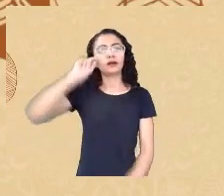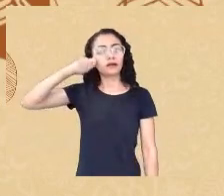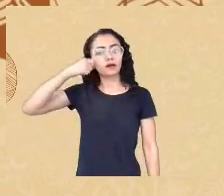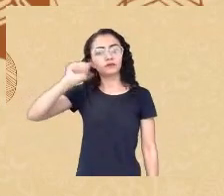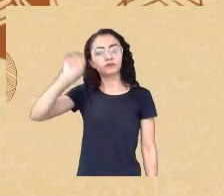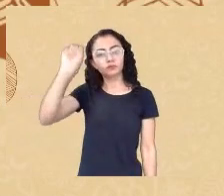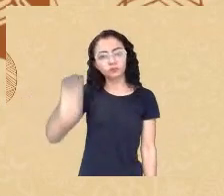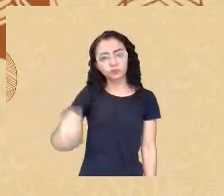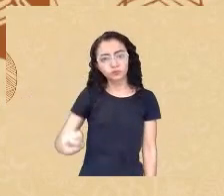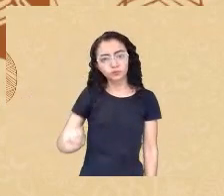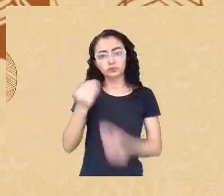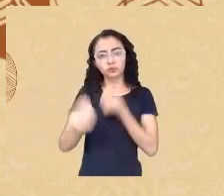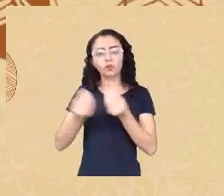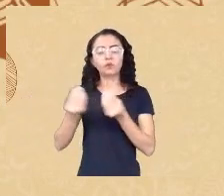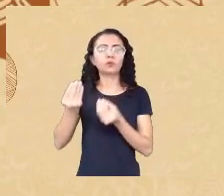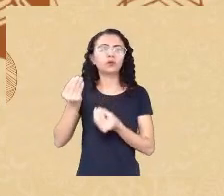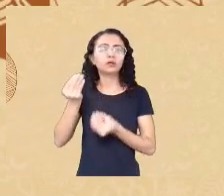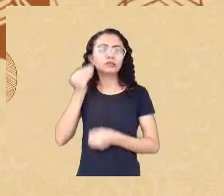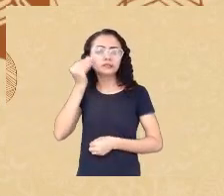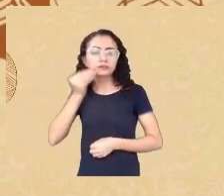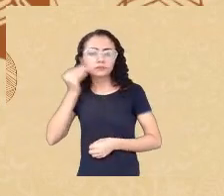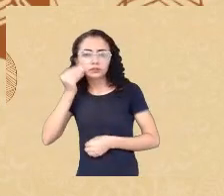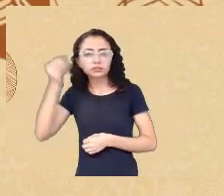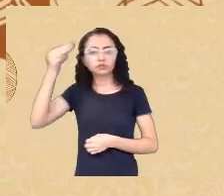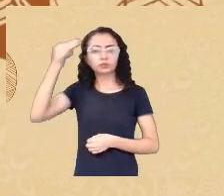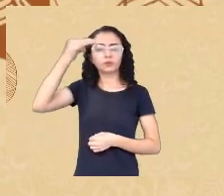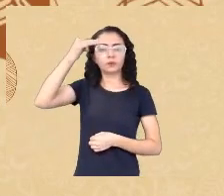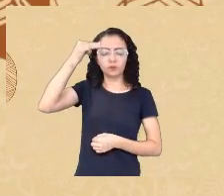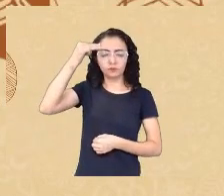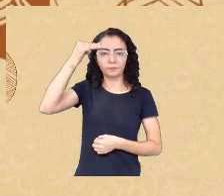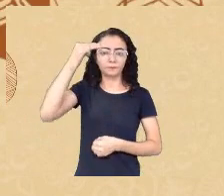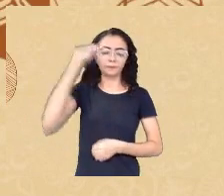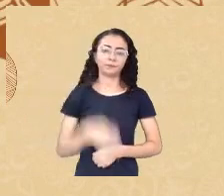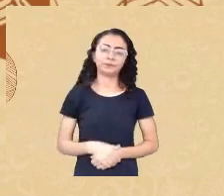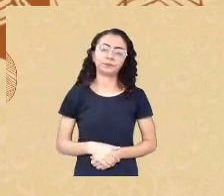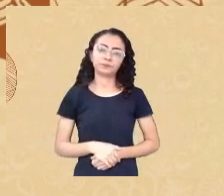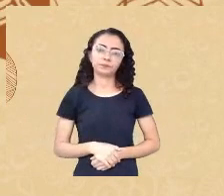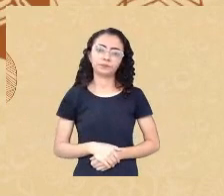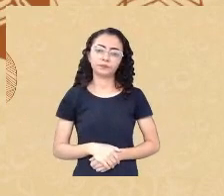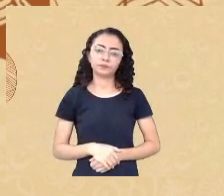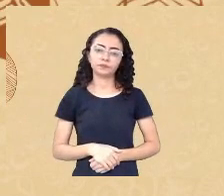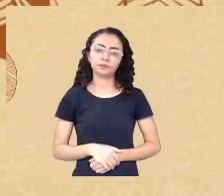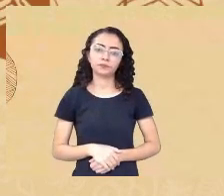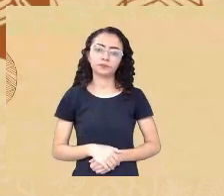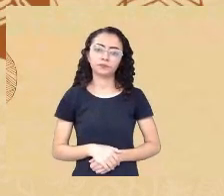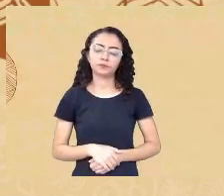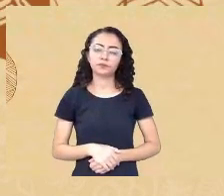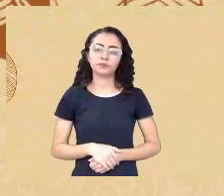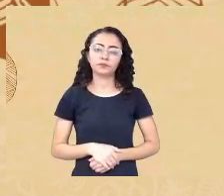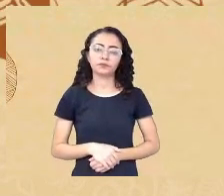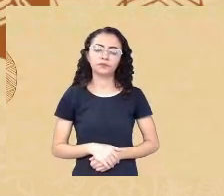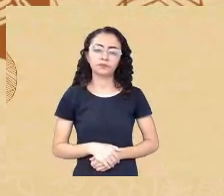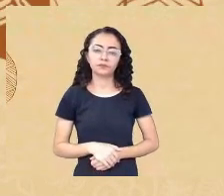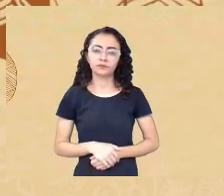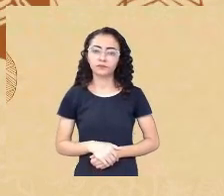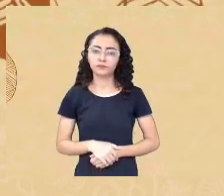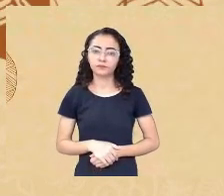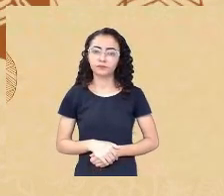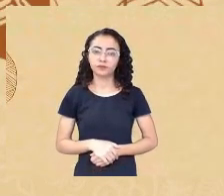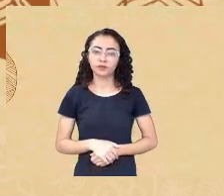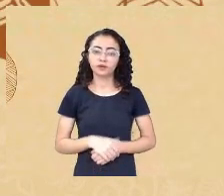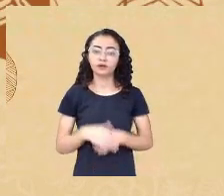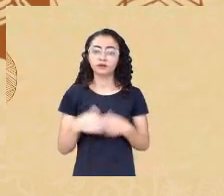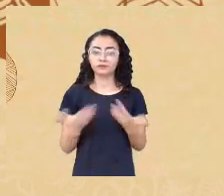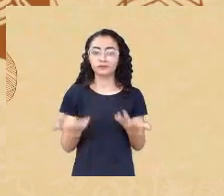operacional os mesmos testes que eu adaptei no Brasil também e por isso mesmo que eu fui convidada e assim a situação ainda é muito mais